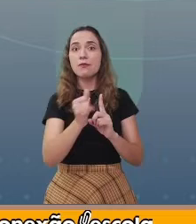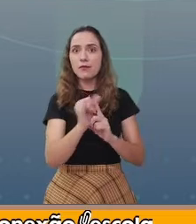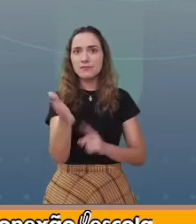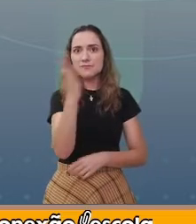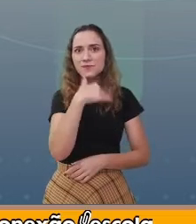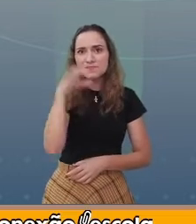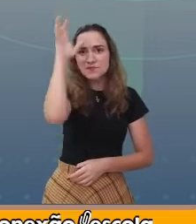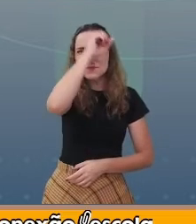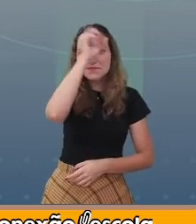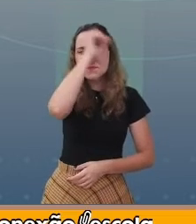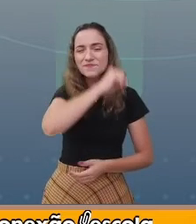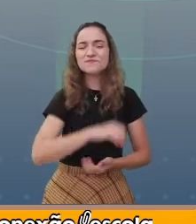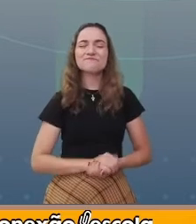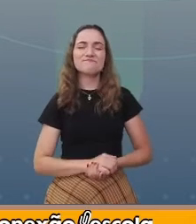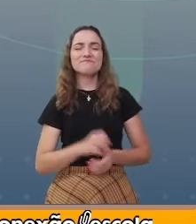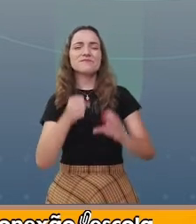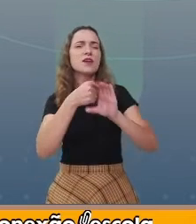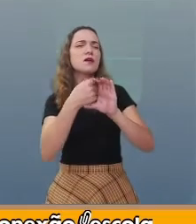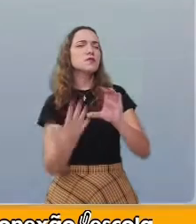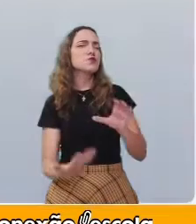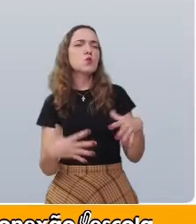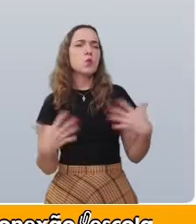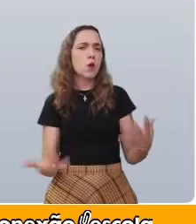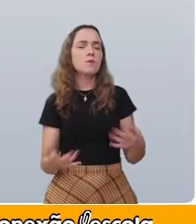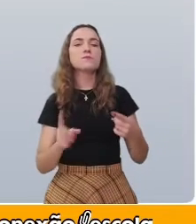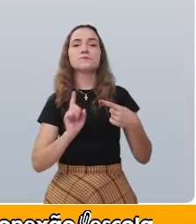Características das parlendas. Primeiro,